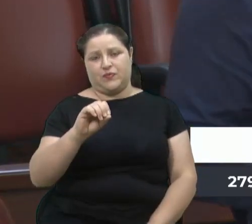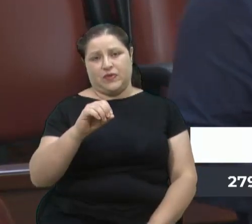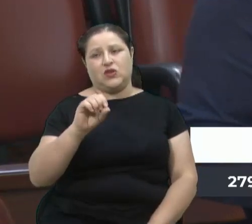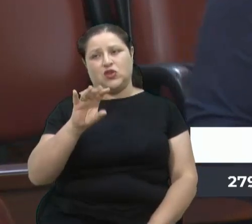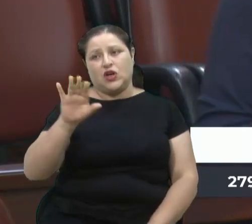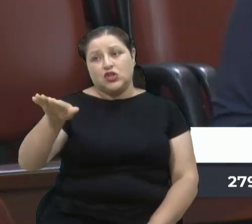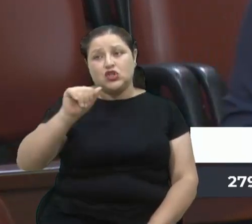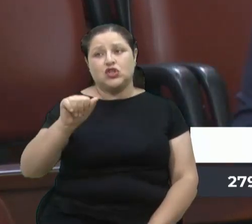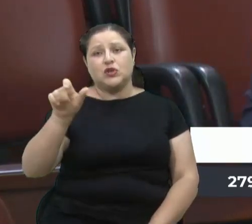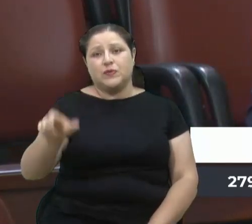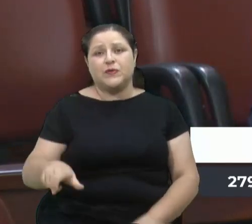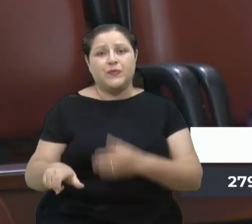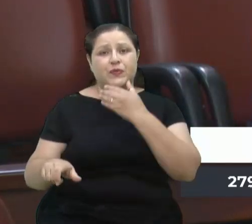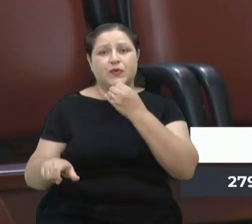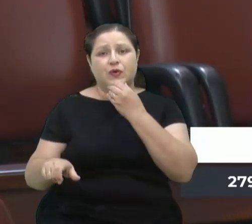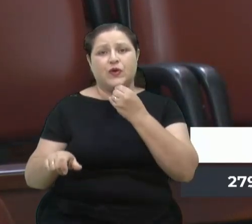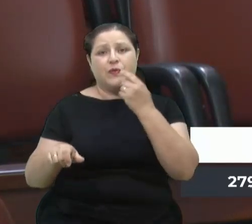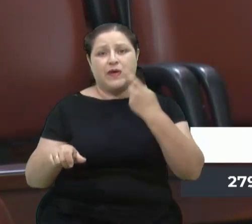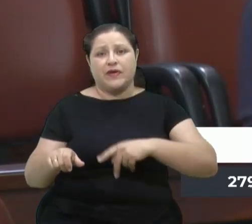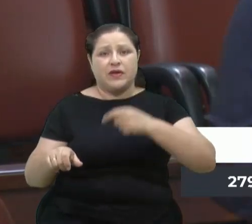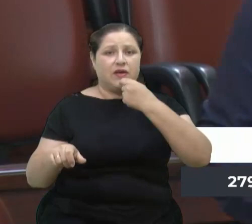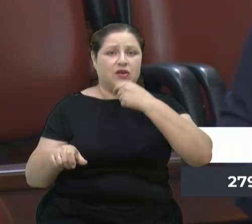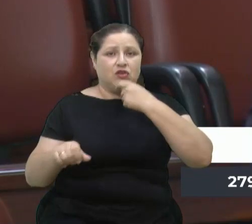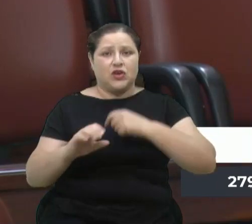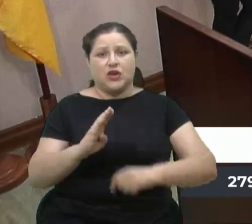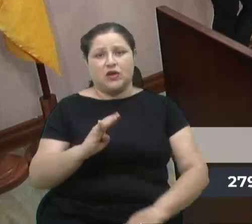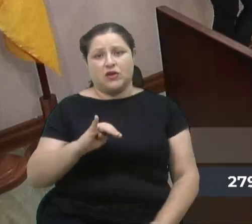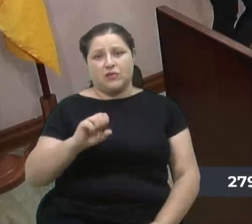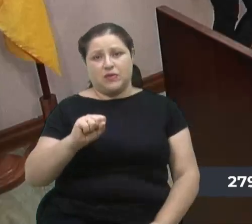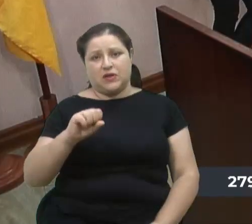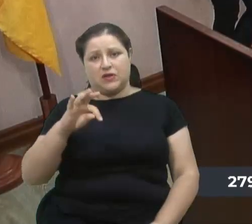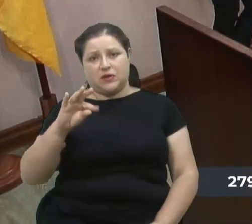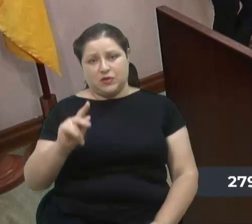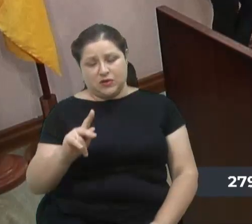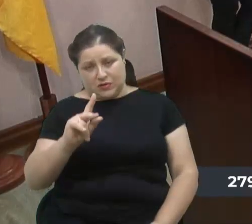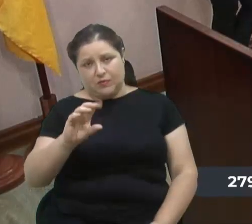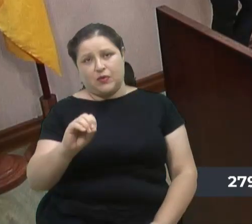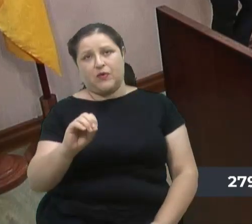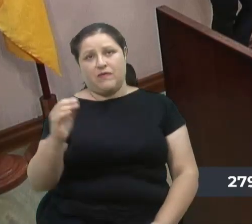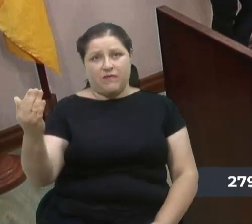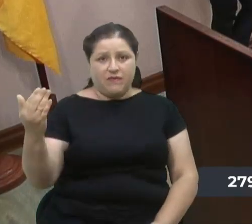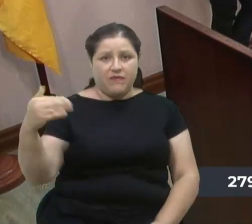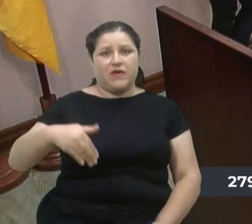para que ele venha conversar com a Câmara de Vereadores. Seu à parte. Vereador Rafael,